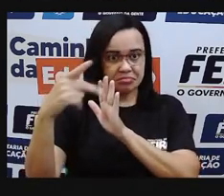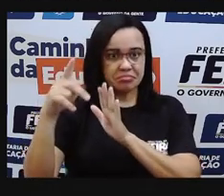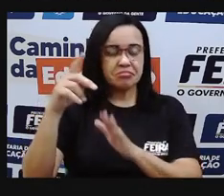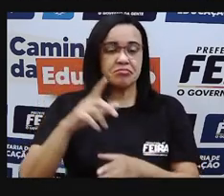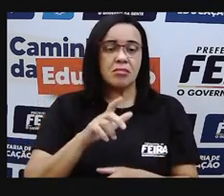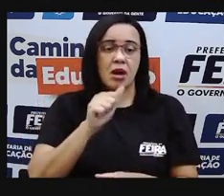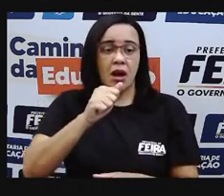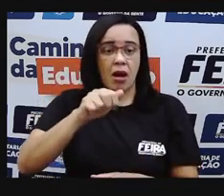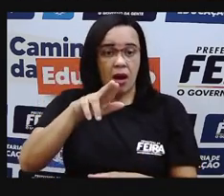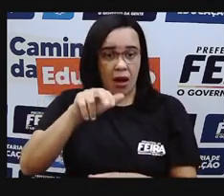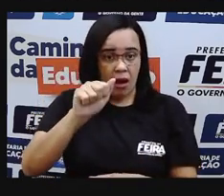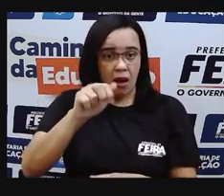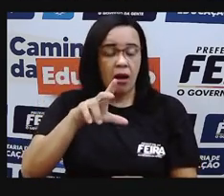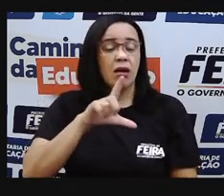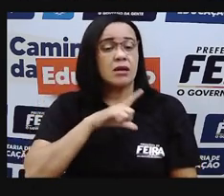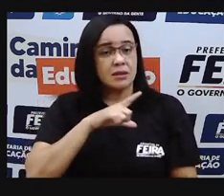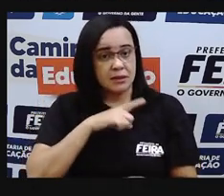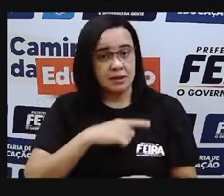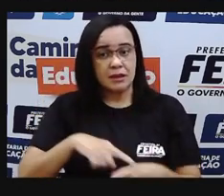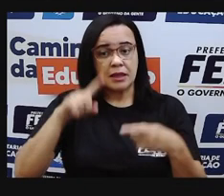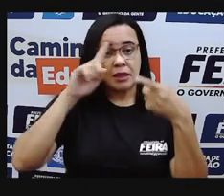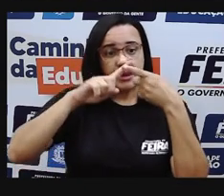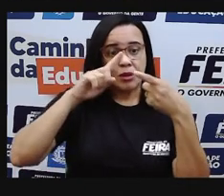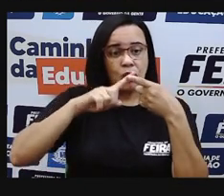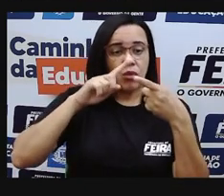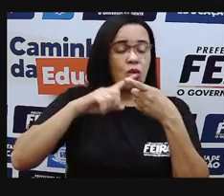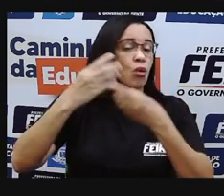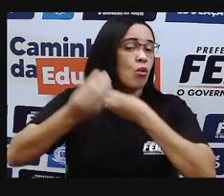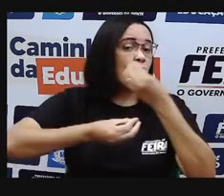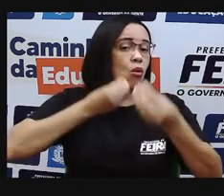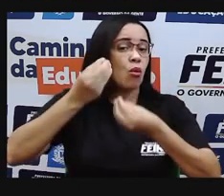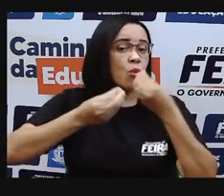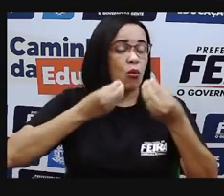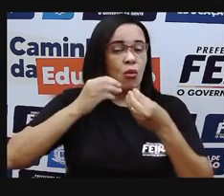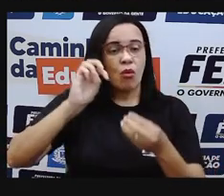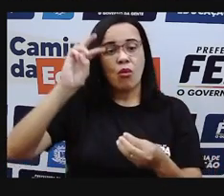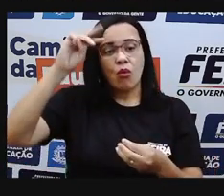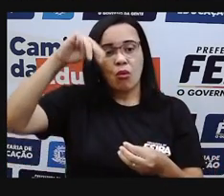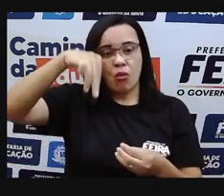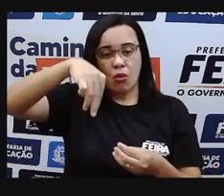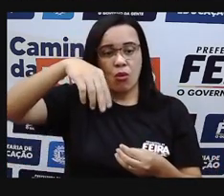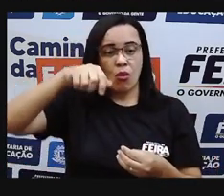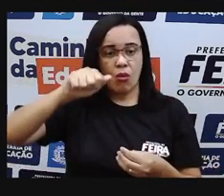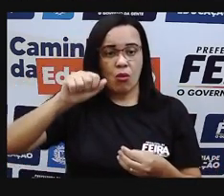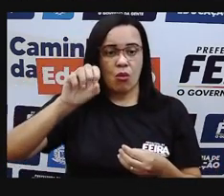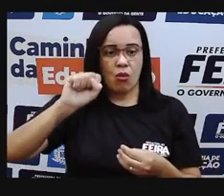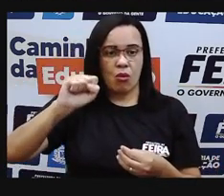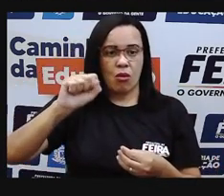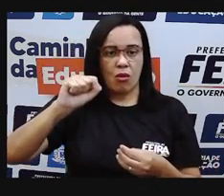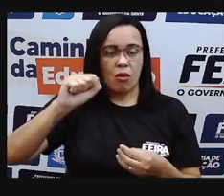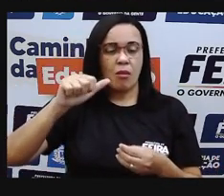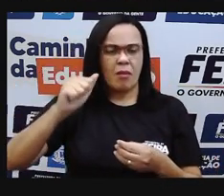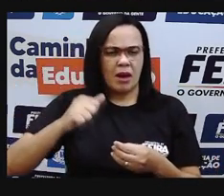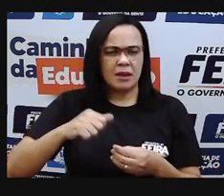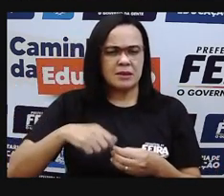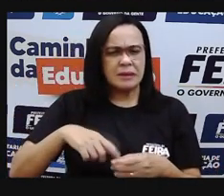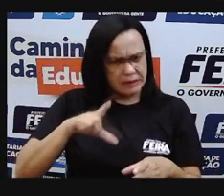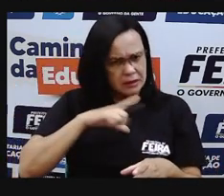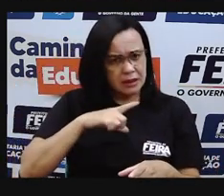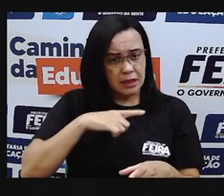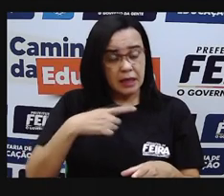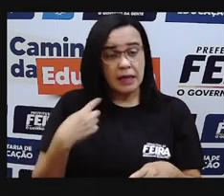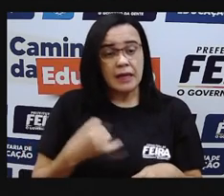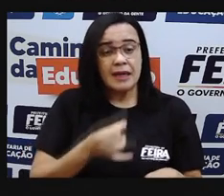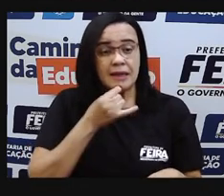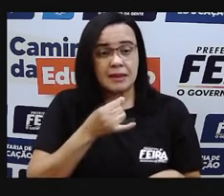Uma delas é massa. O ar, ele tem massa. Se a gente faz um experimento, né? De pegar uma